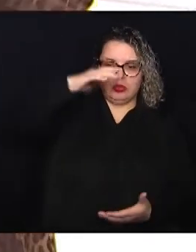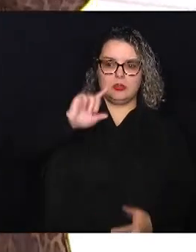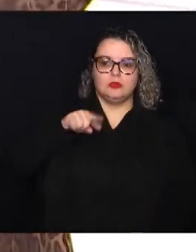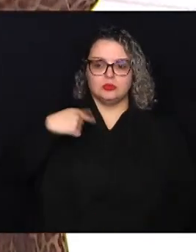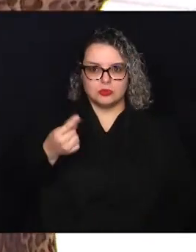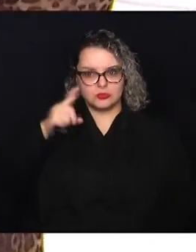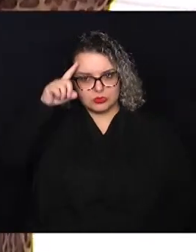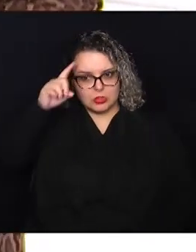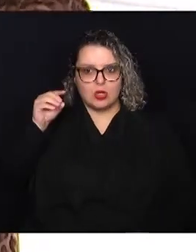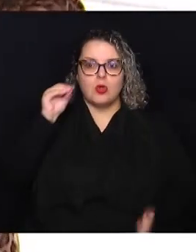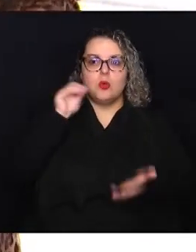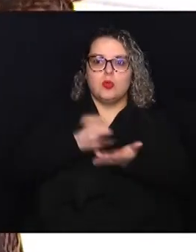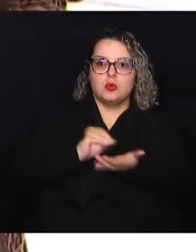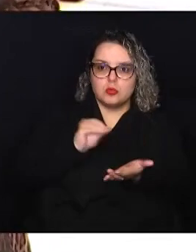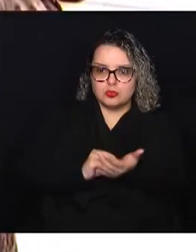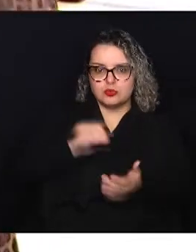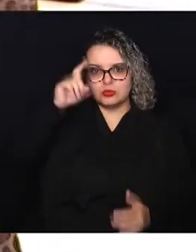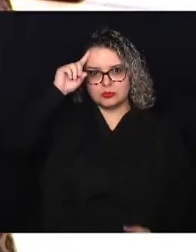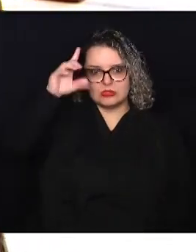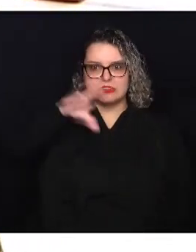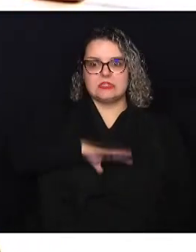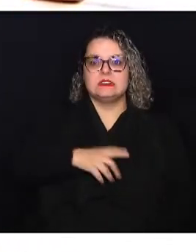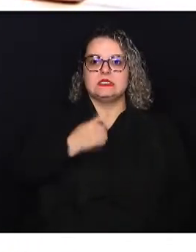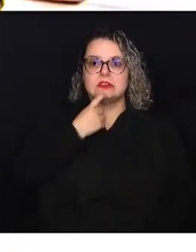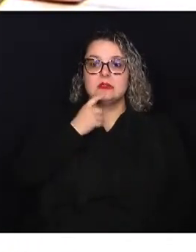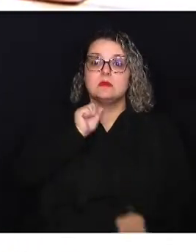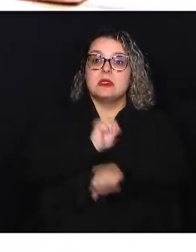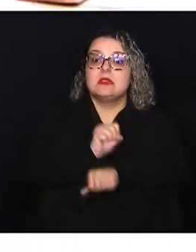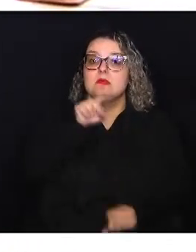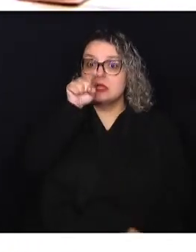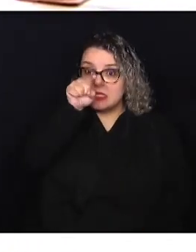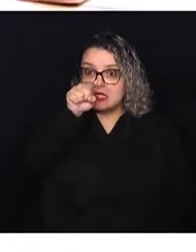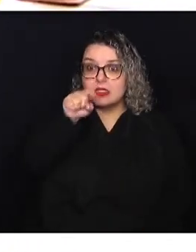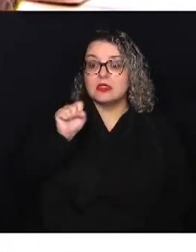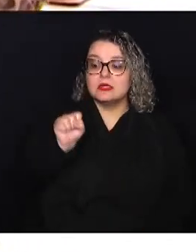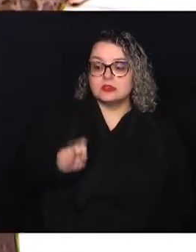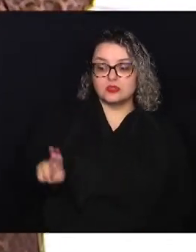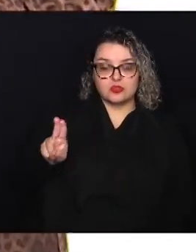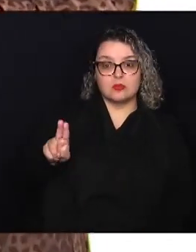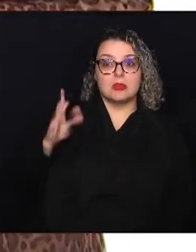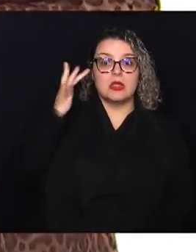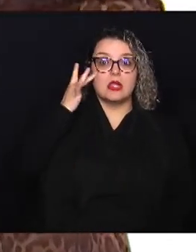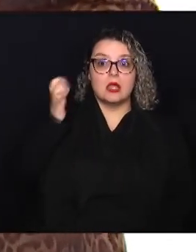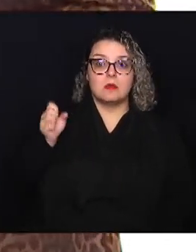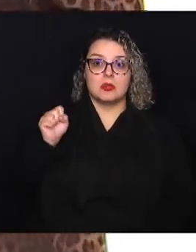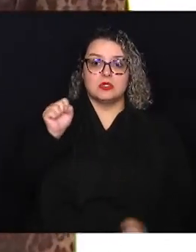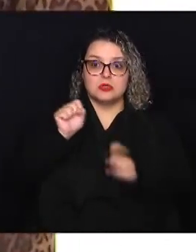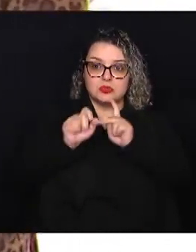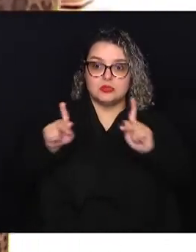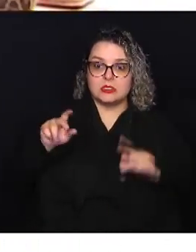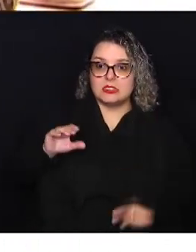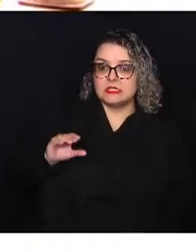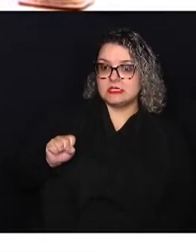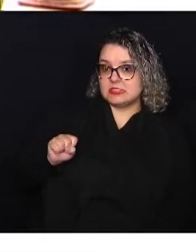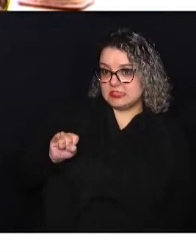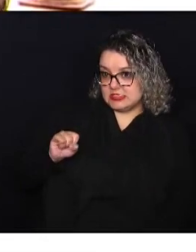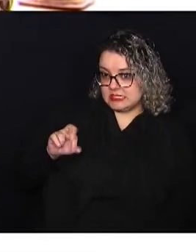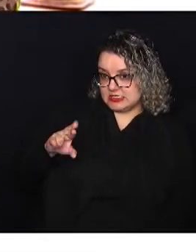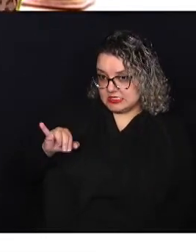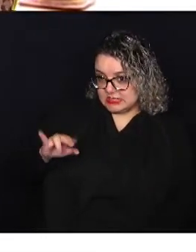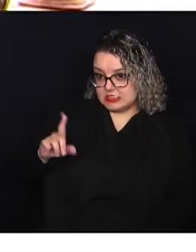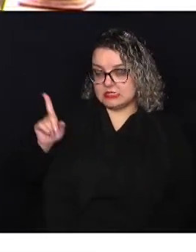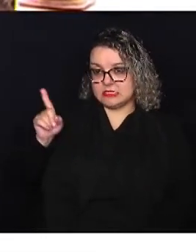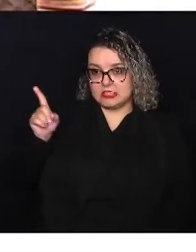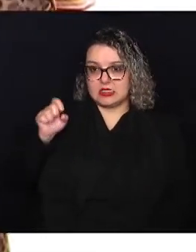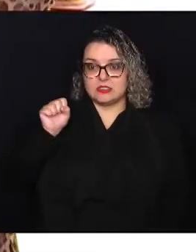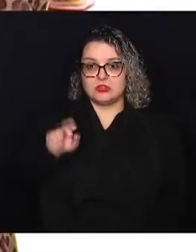Hoje é o último dia aqui na cidade de Campinas, mas a gente espera vocês em Sumaré amanhã no Shopping Park City, tá. Amanhã a gente está lá